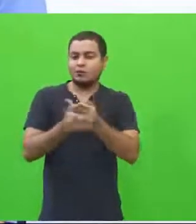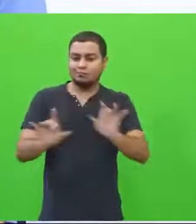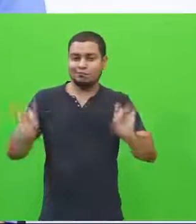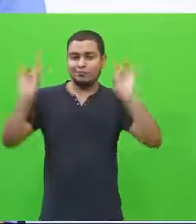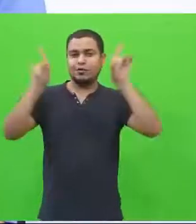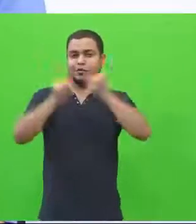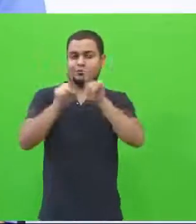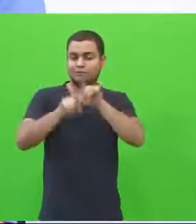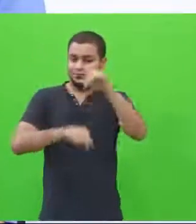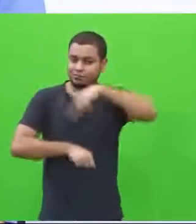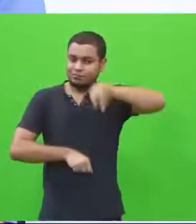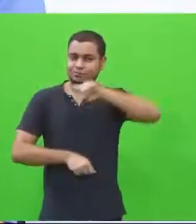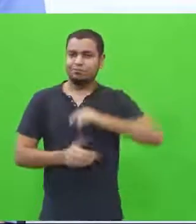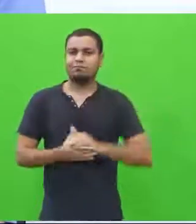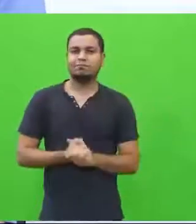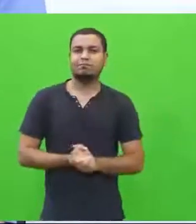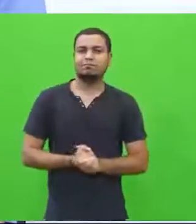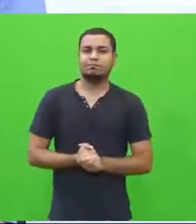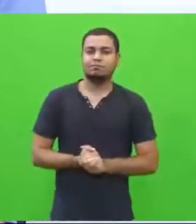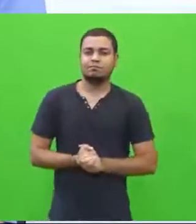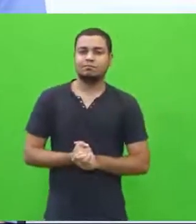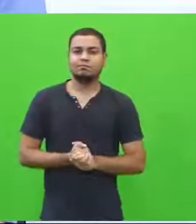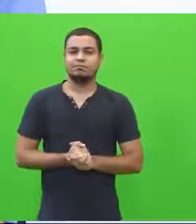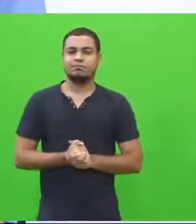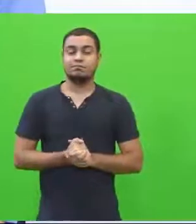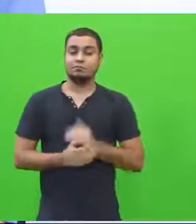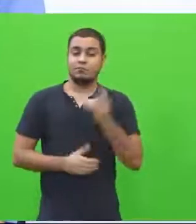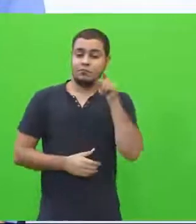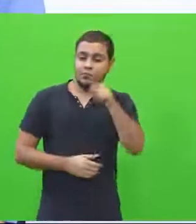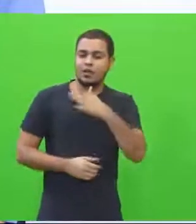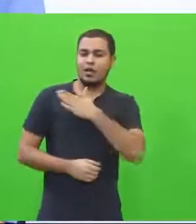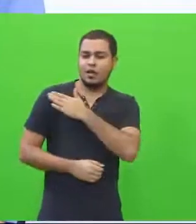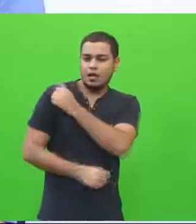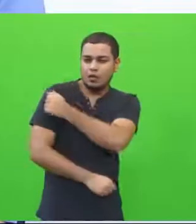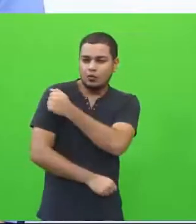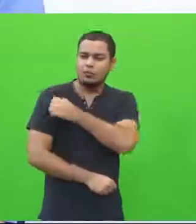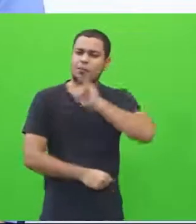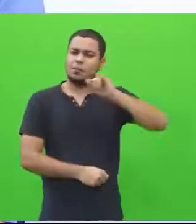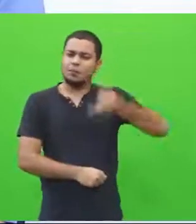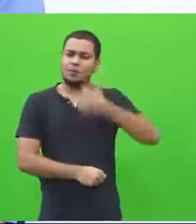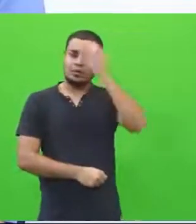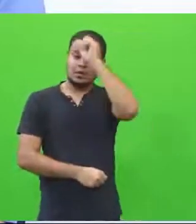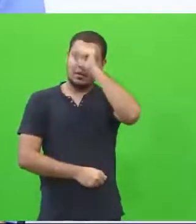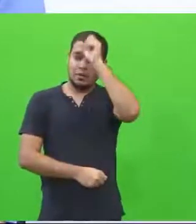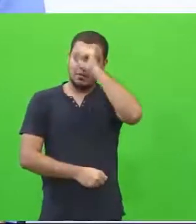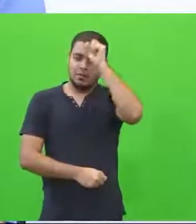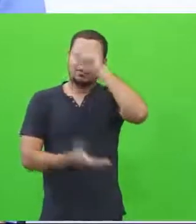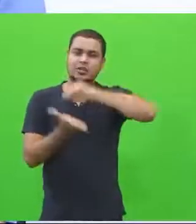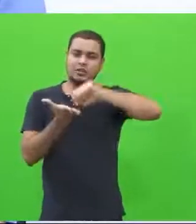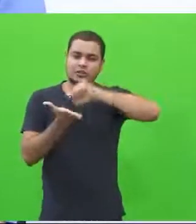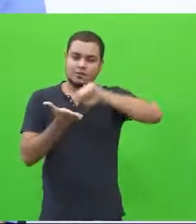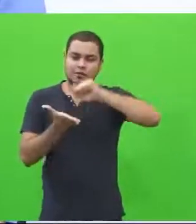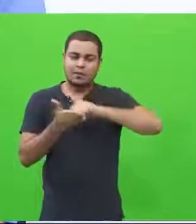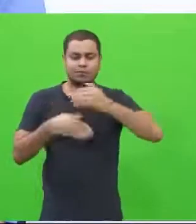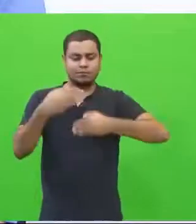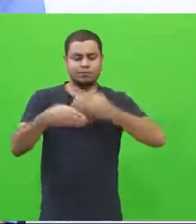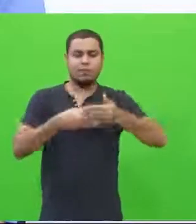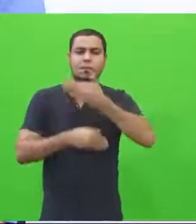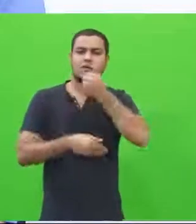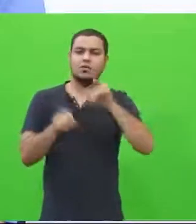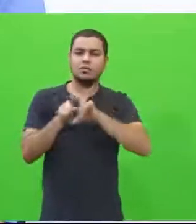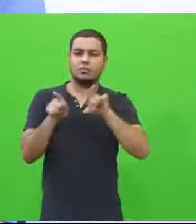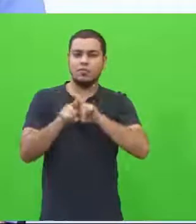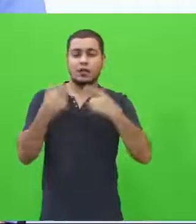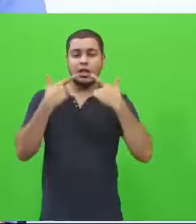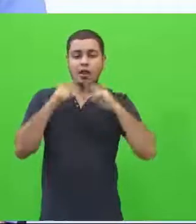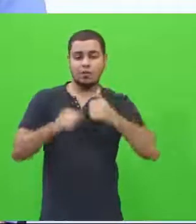de bola para todos vocês. Meu querido aluno, aproveite, aprenda a escrever cada vez melhor a sua